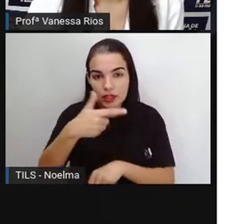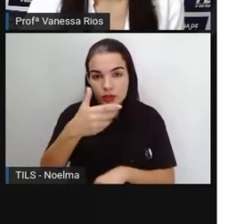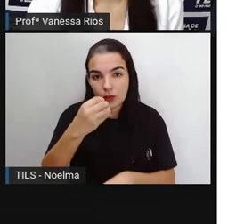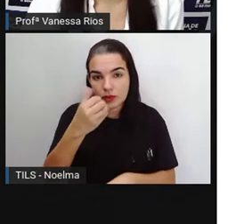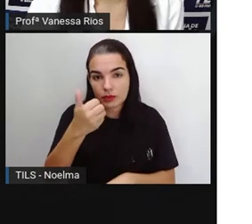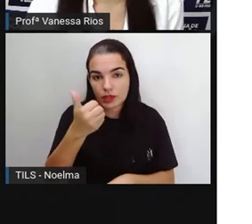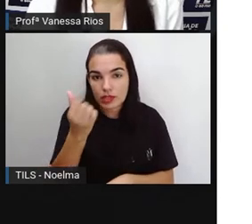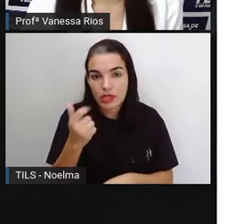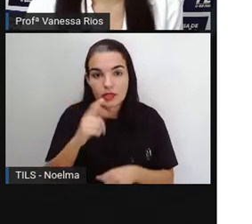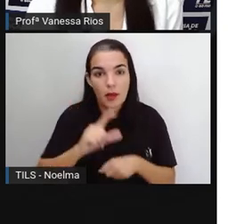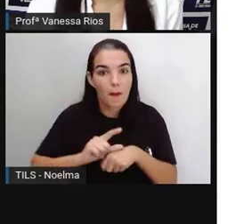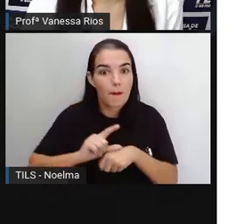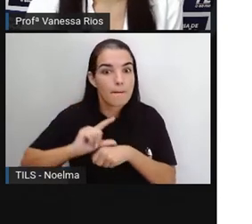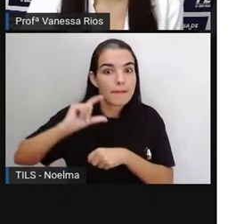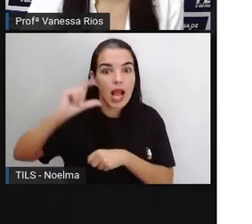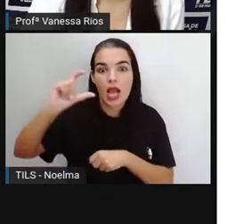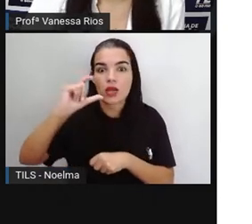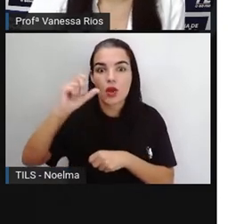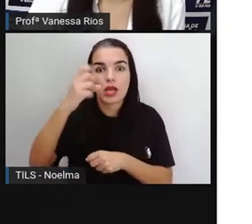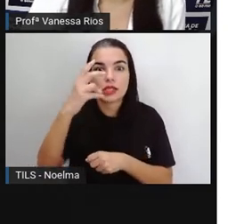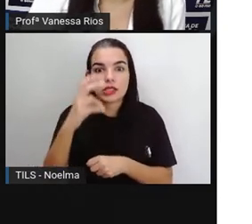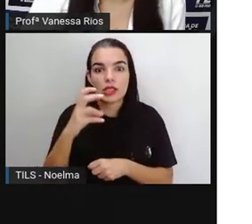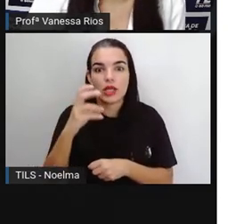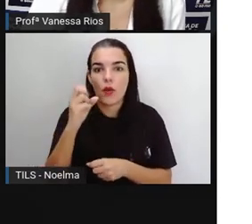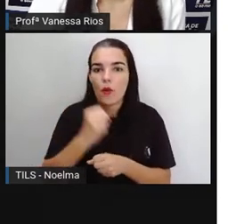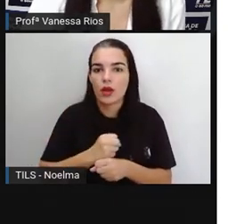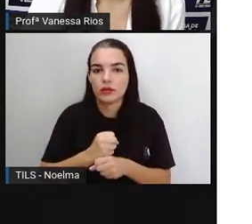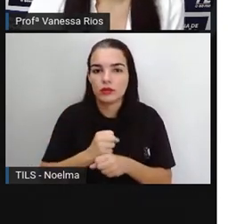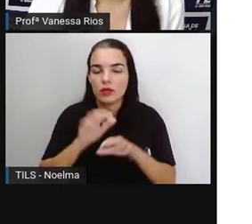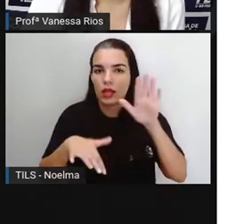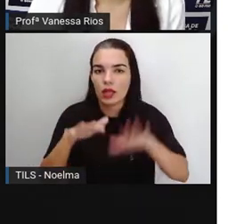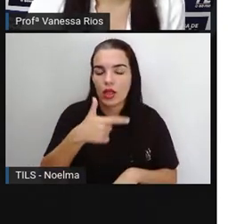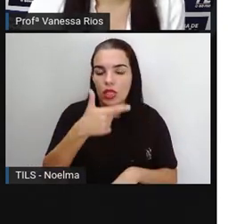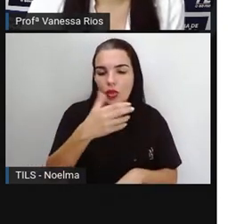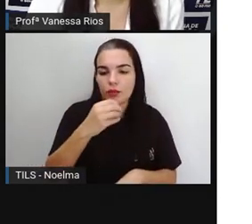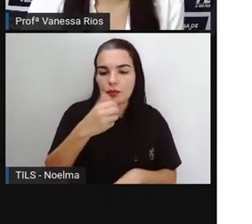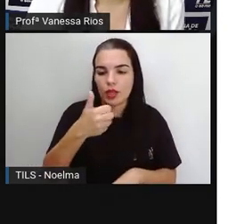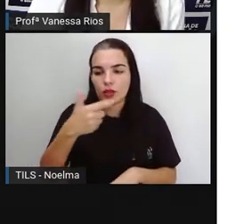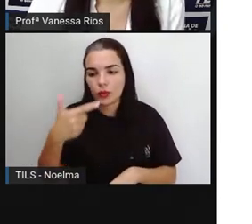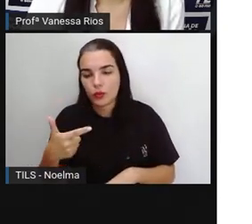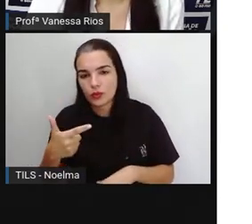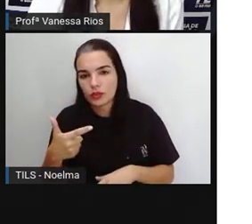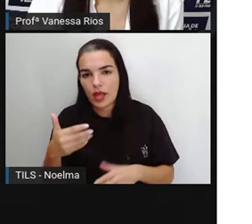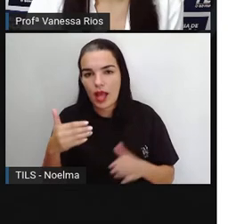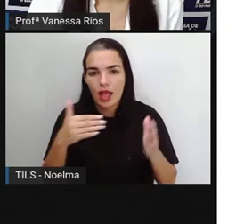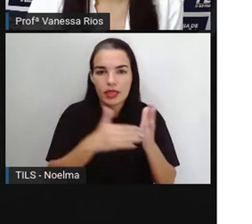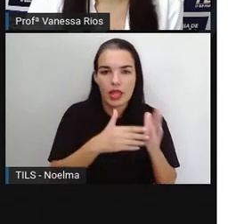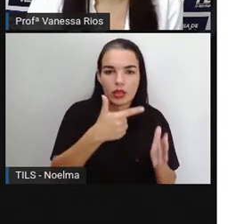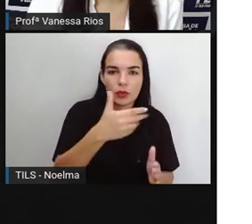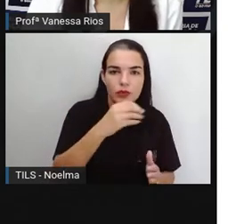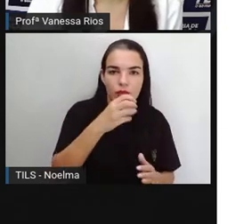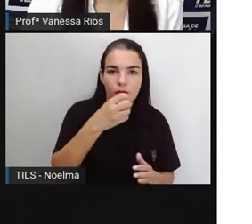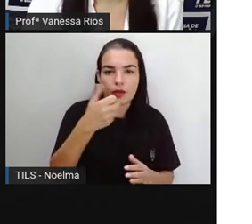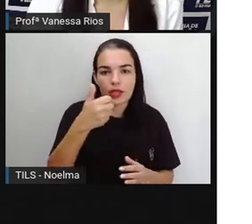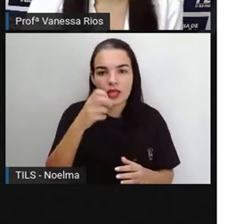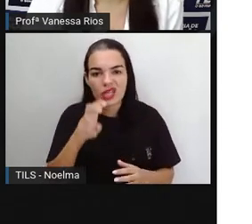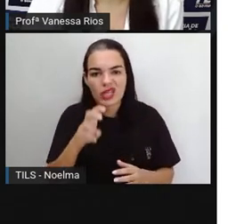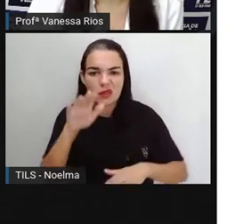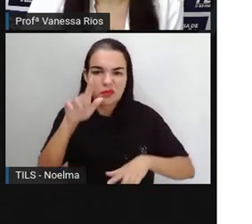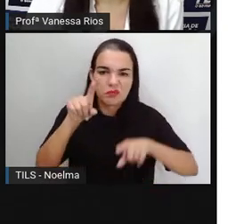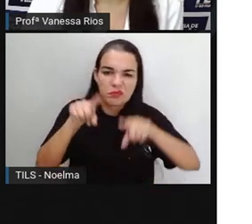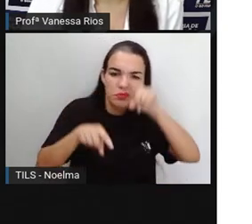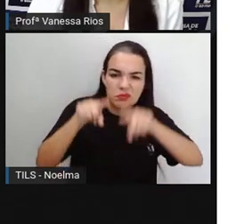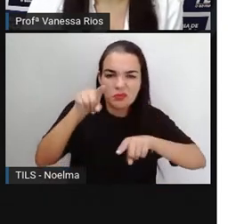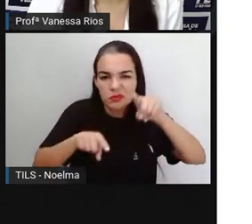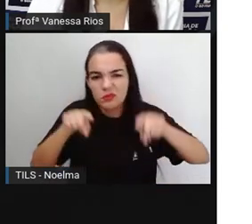Entre 2012 e 2015, o percentual variou pouco, de 36,7%